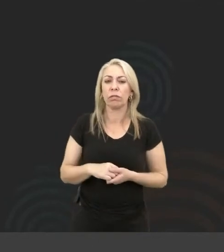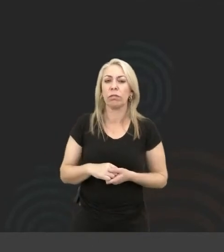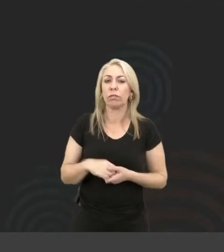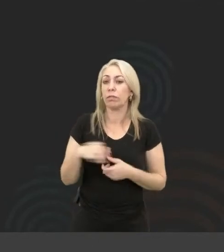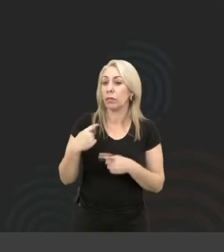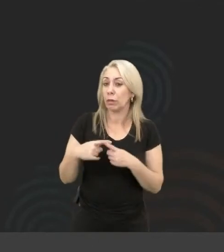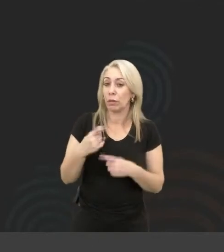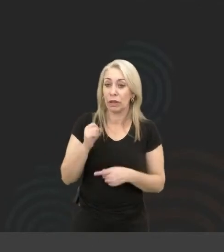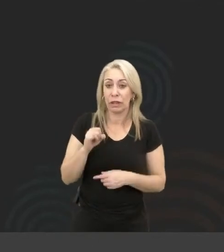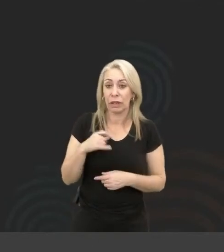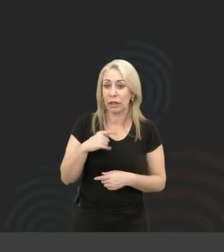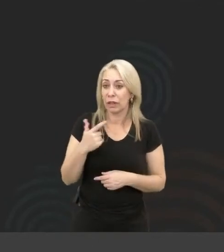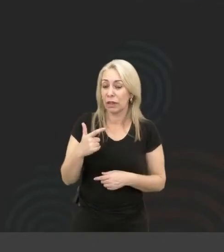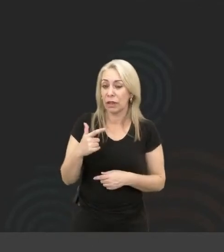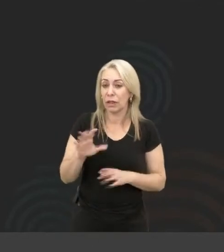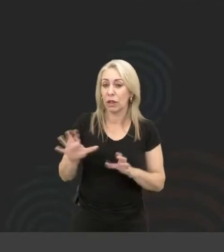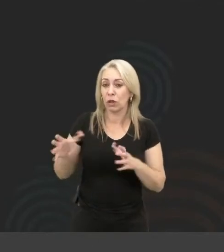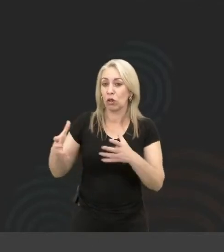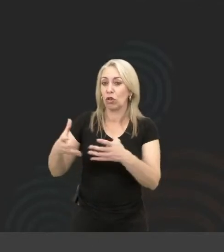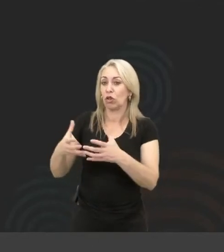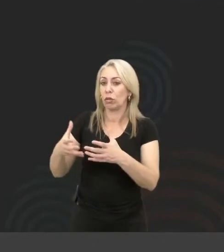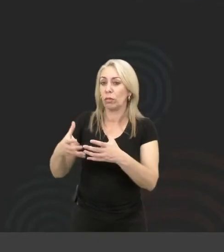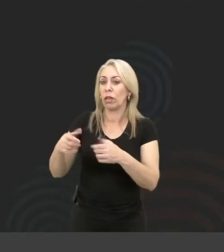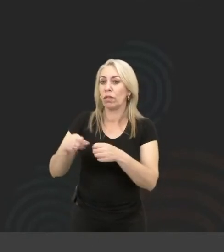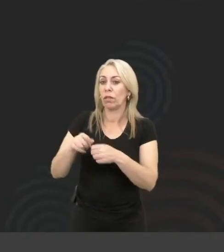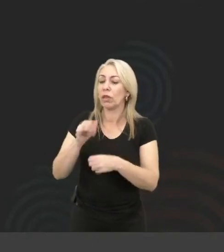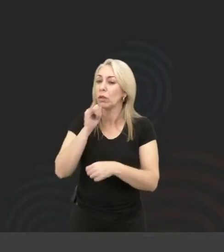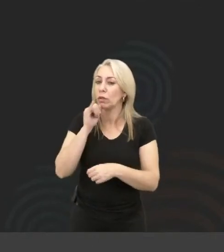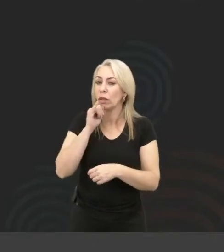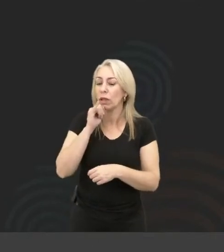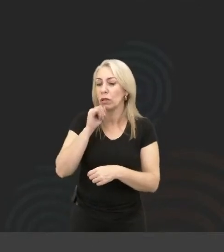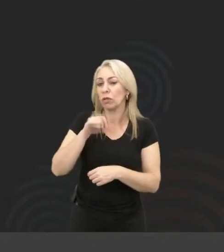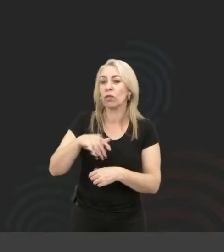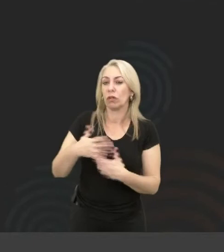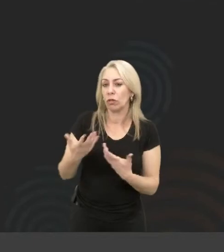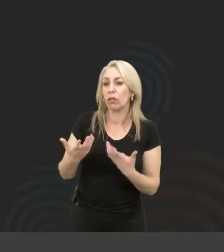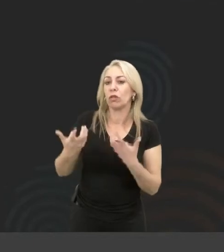Porque se você tá num time grande, ele vai passar por um teste funcional.